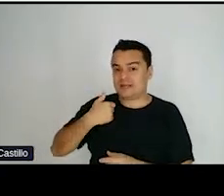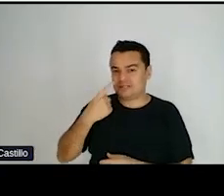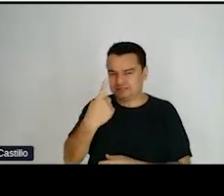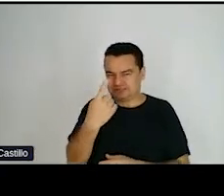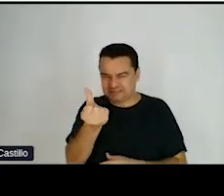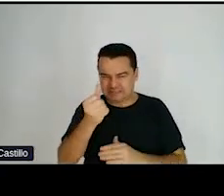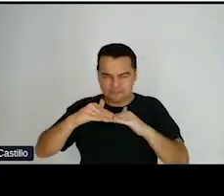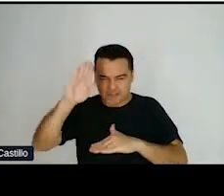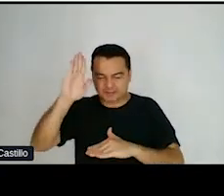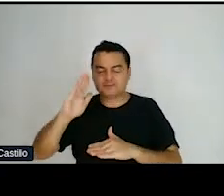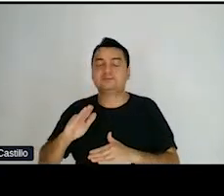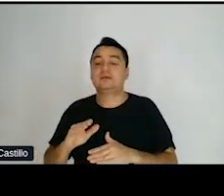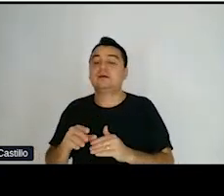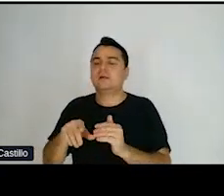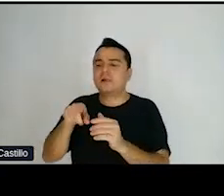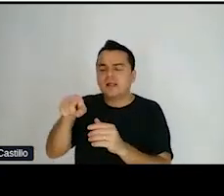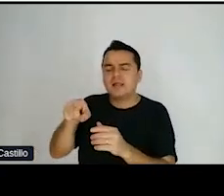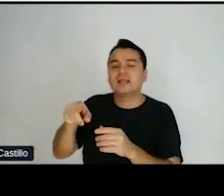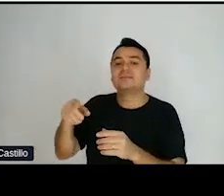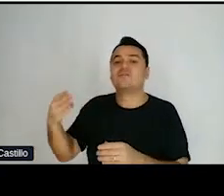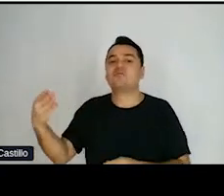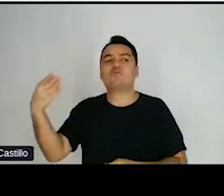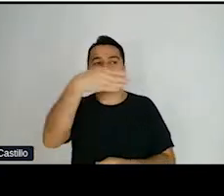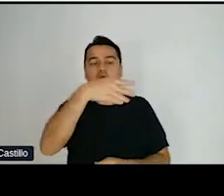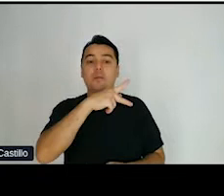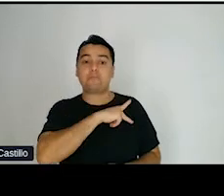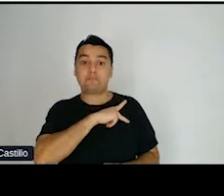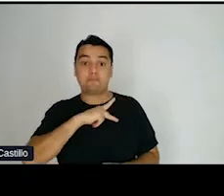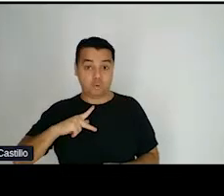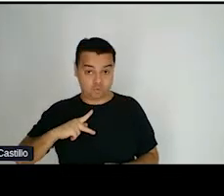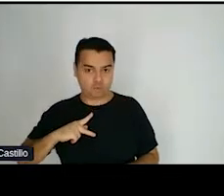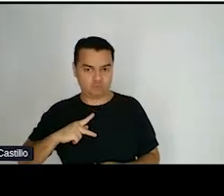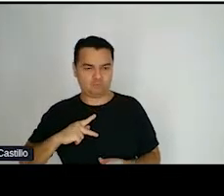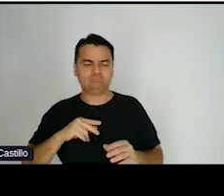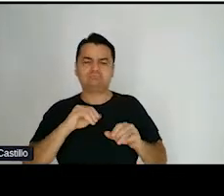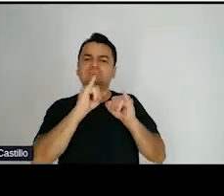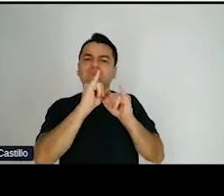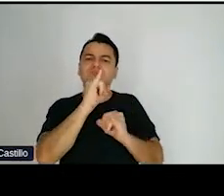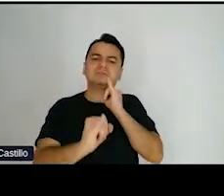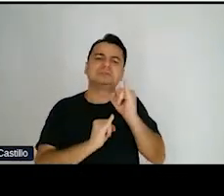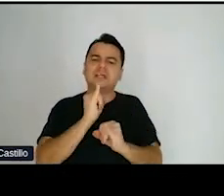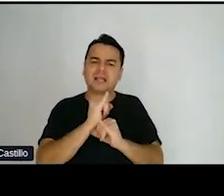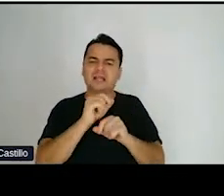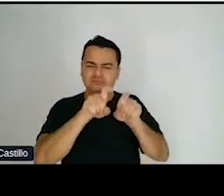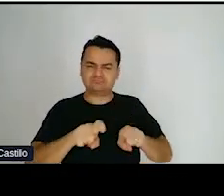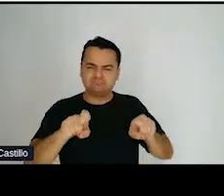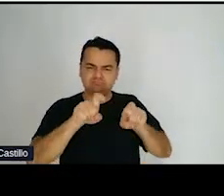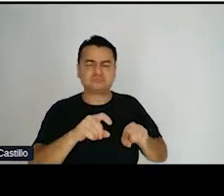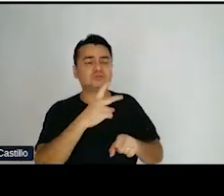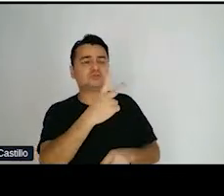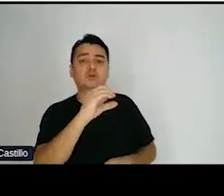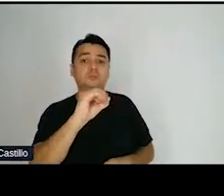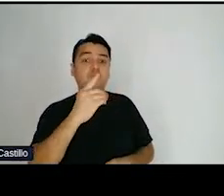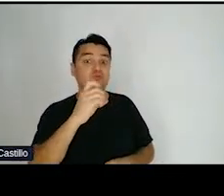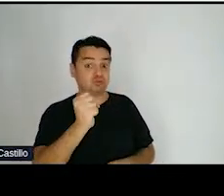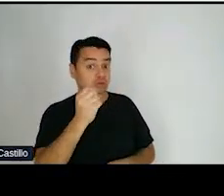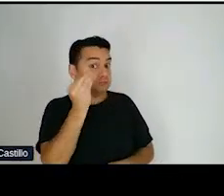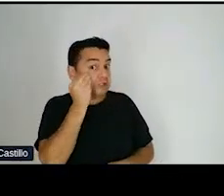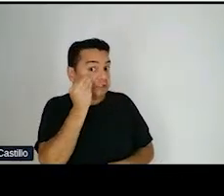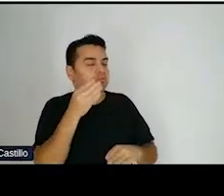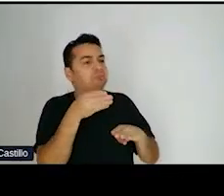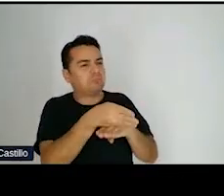eles buscaram algum serviço público pela internet em 2018, mas só 10% realizaram tudo online.